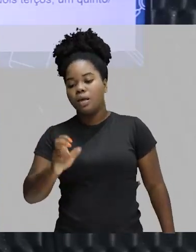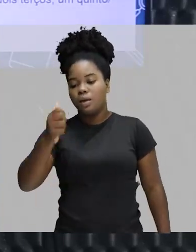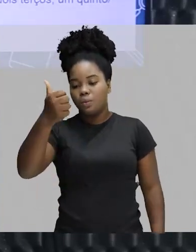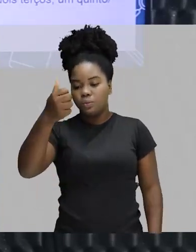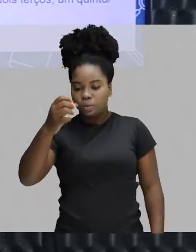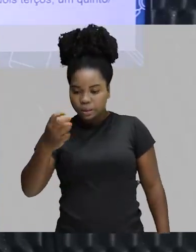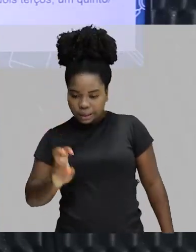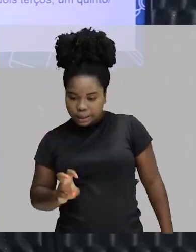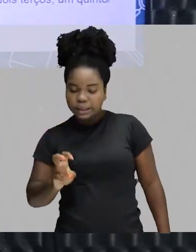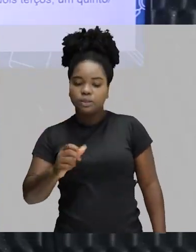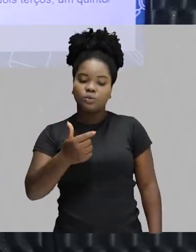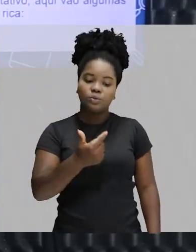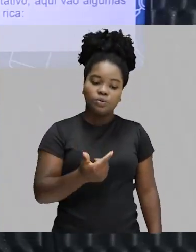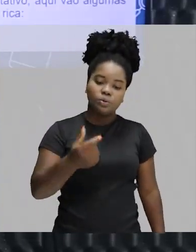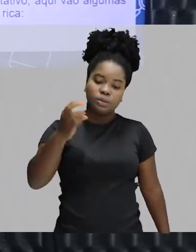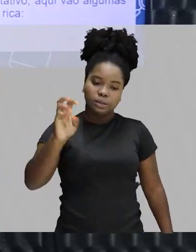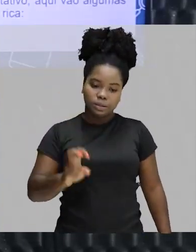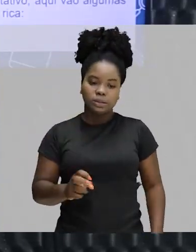dois quintos.